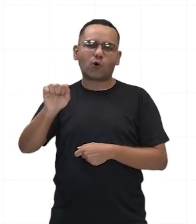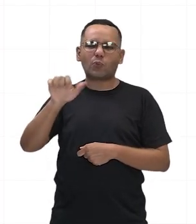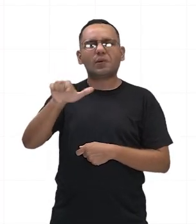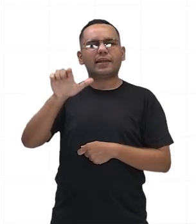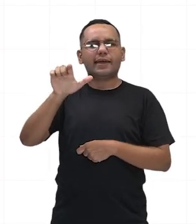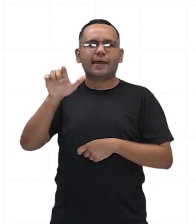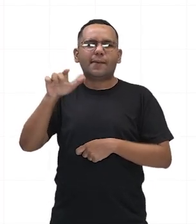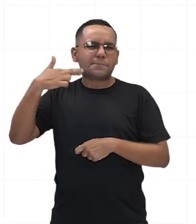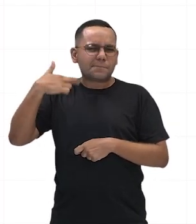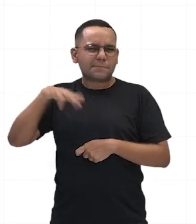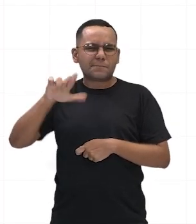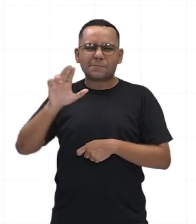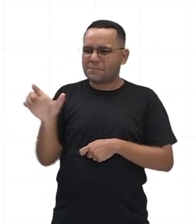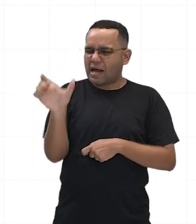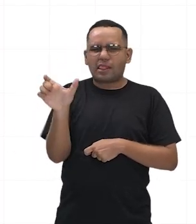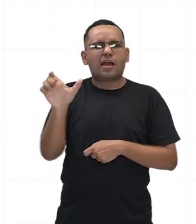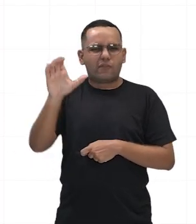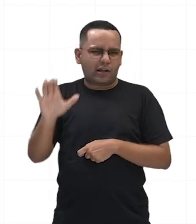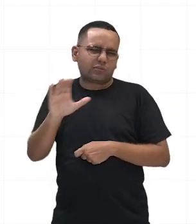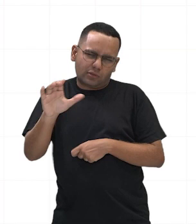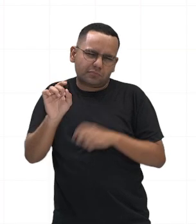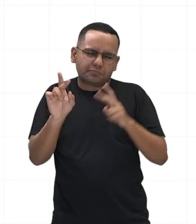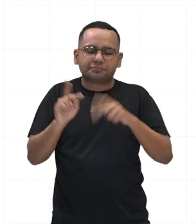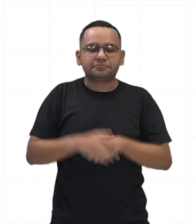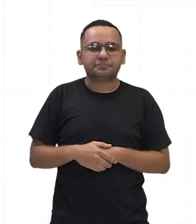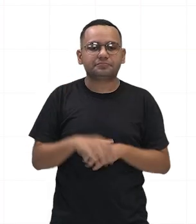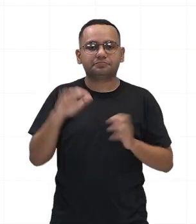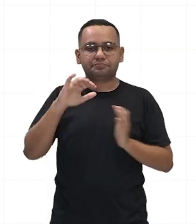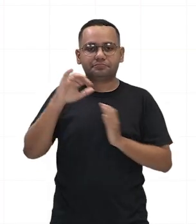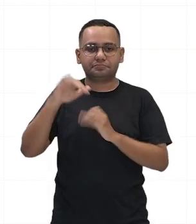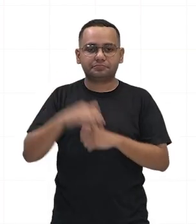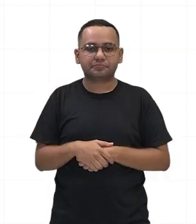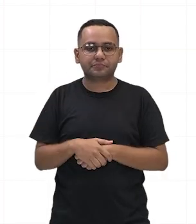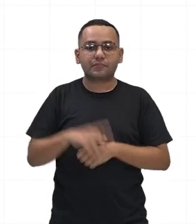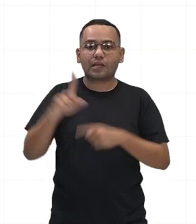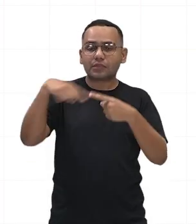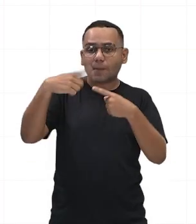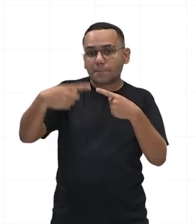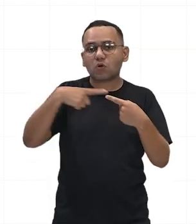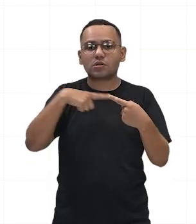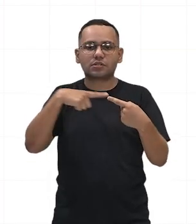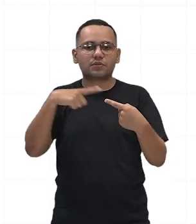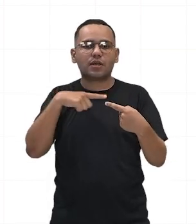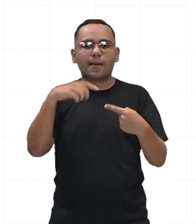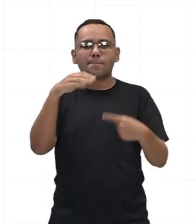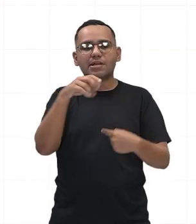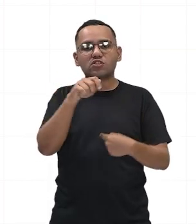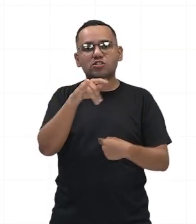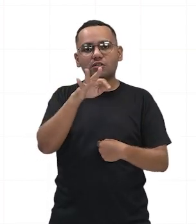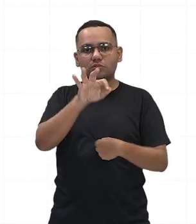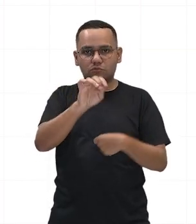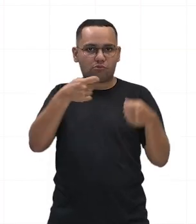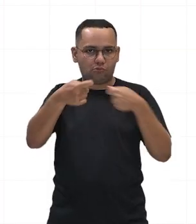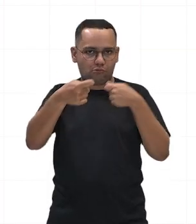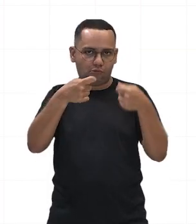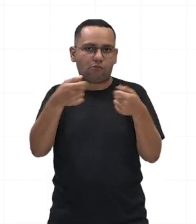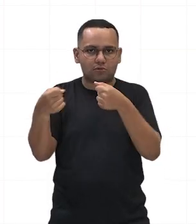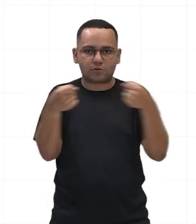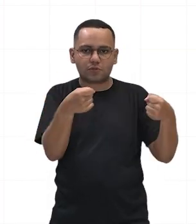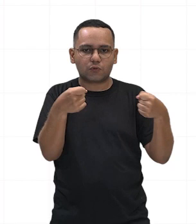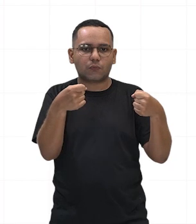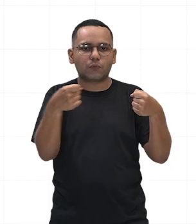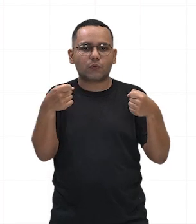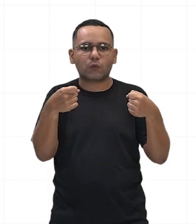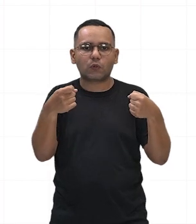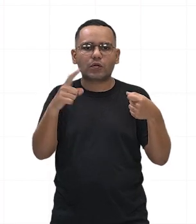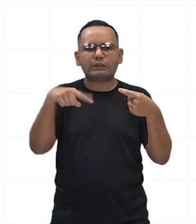mais tarde, que foi o Tribunato da Plebe, que surgiu no auge dos conflitos sociais